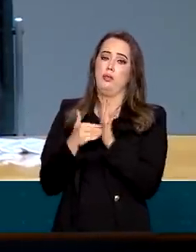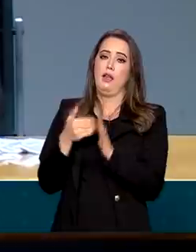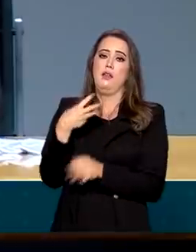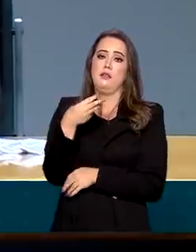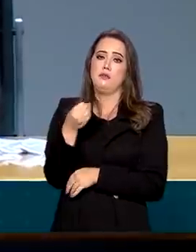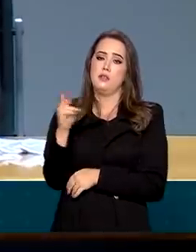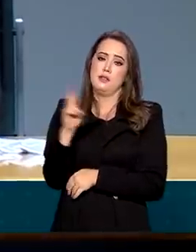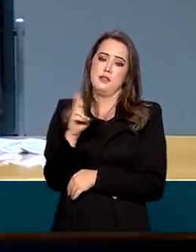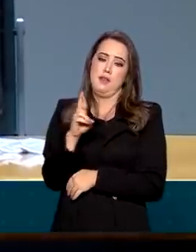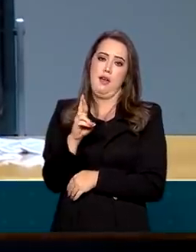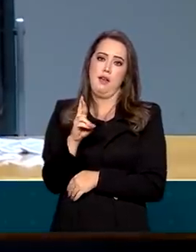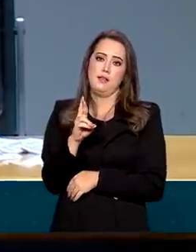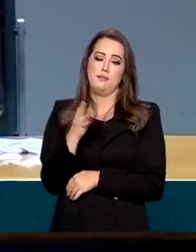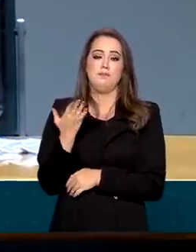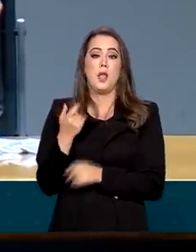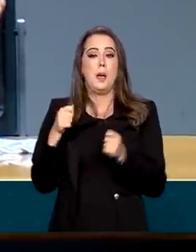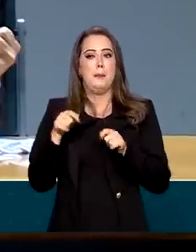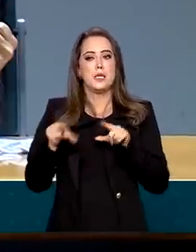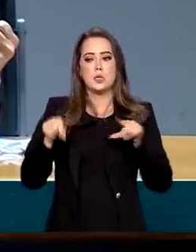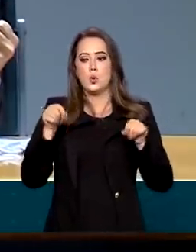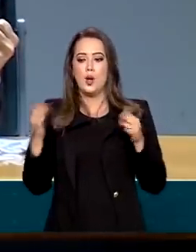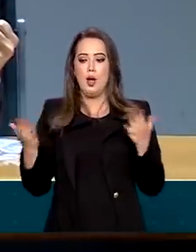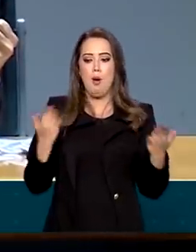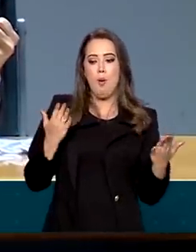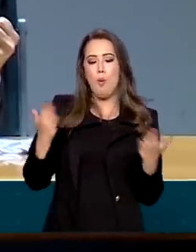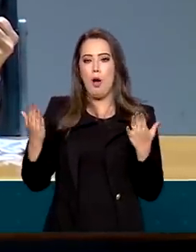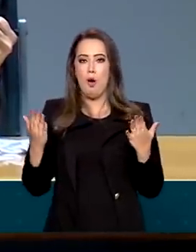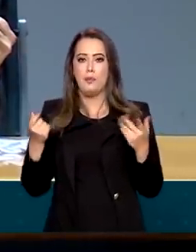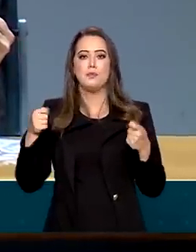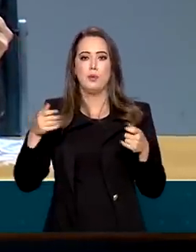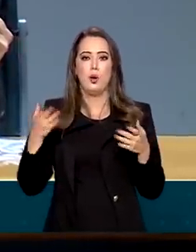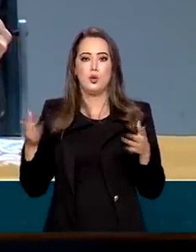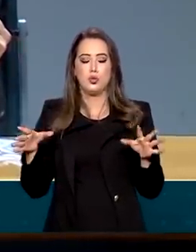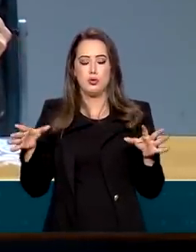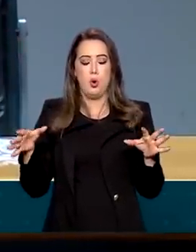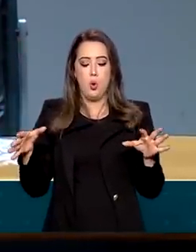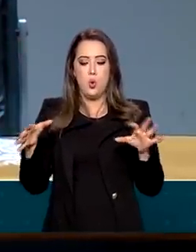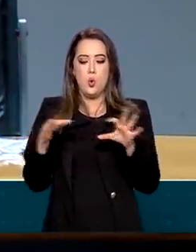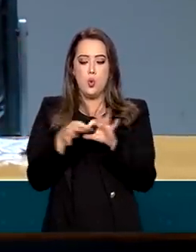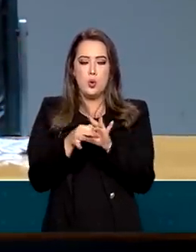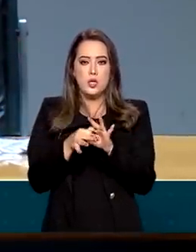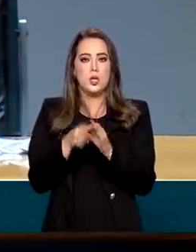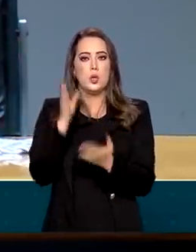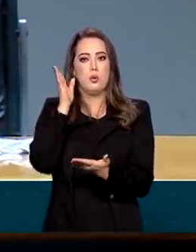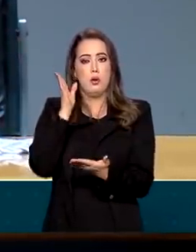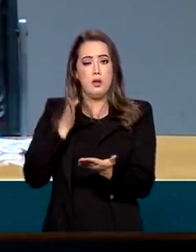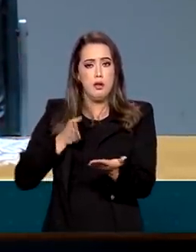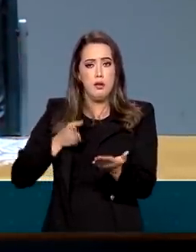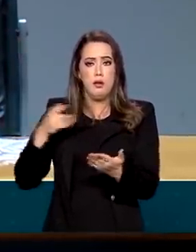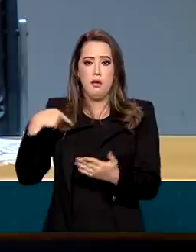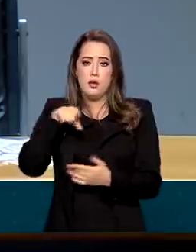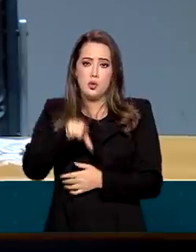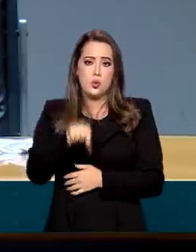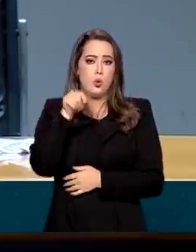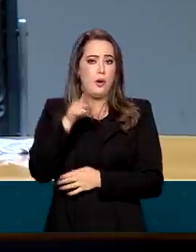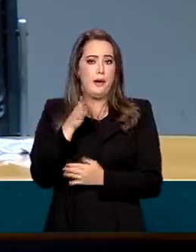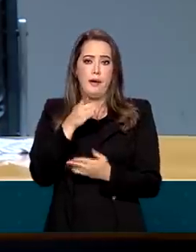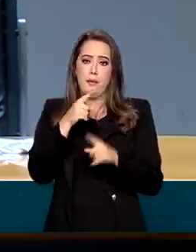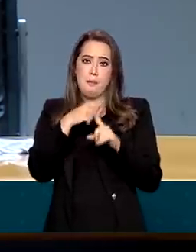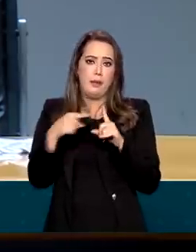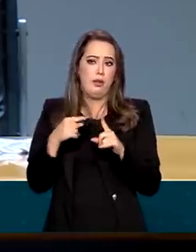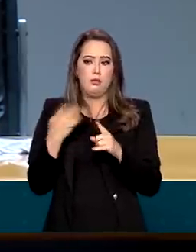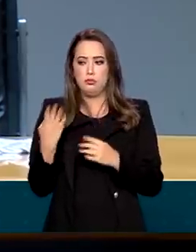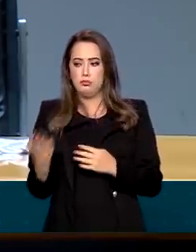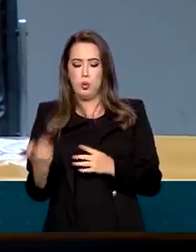deve haver uma linha do meio entre essa austeridade financeira, de um lado, esse compromisso com as futuras gerações. O Brasil